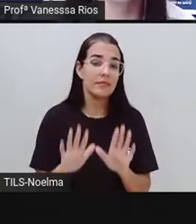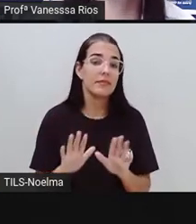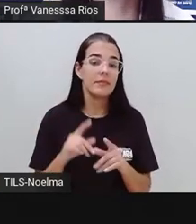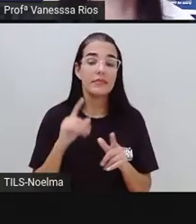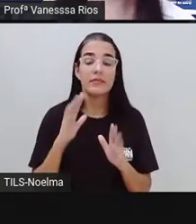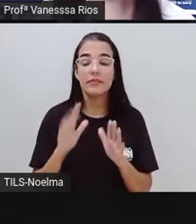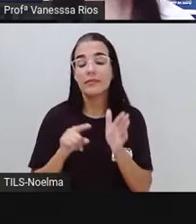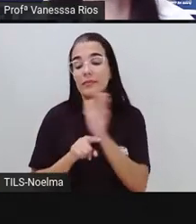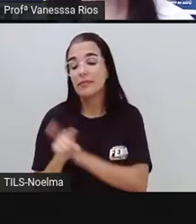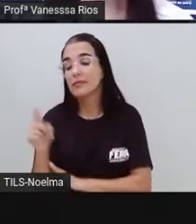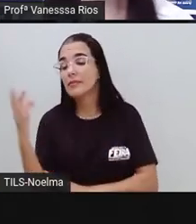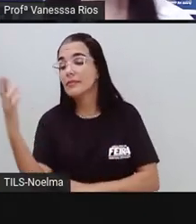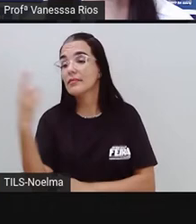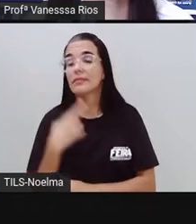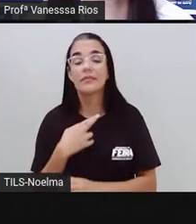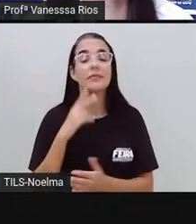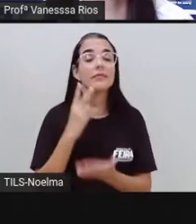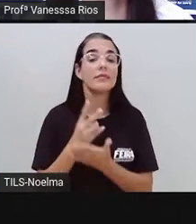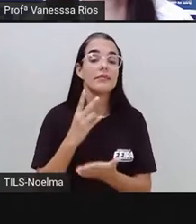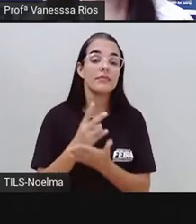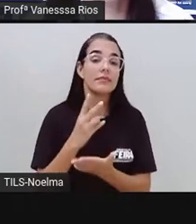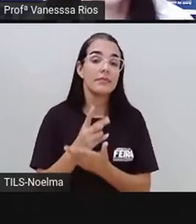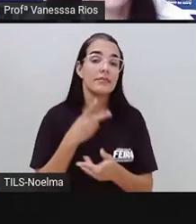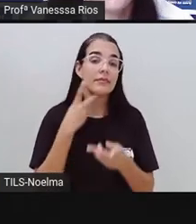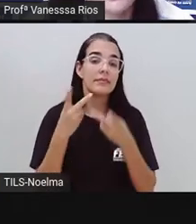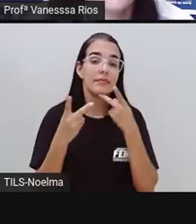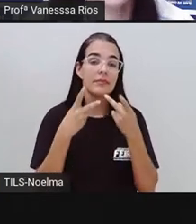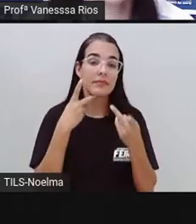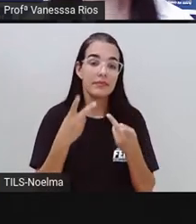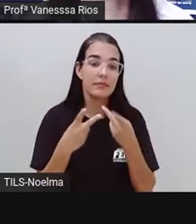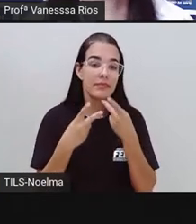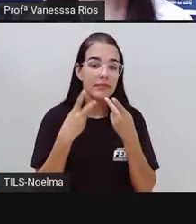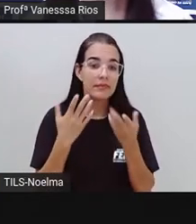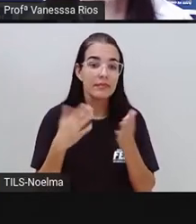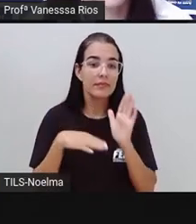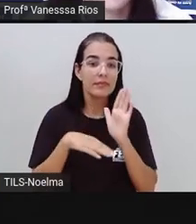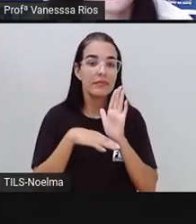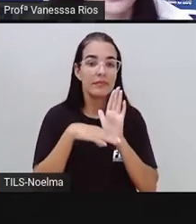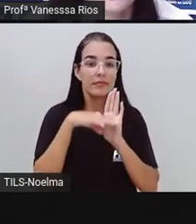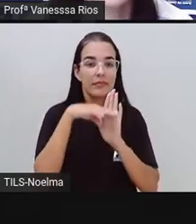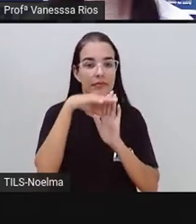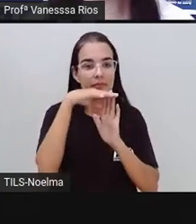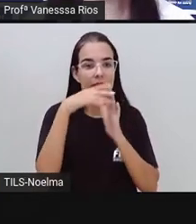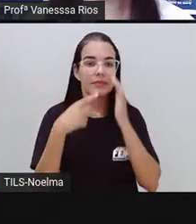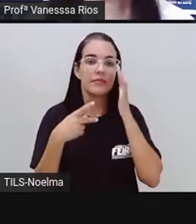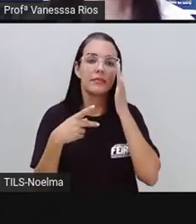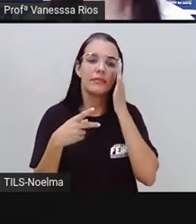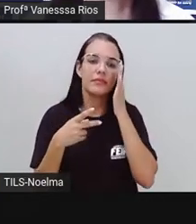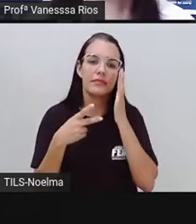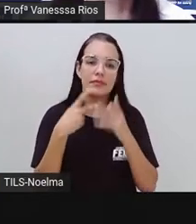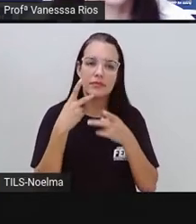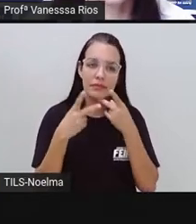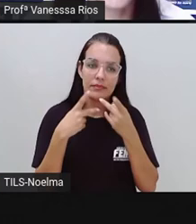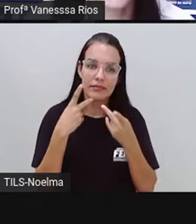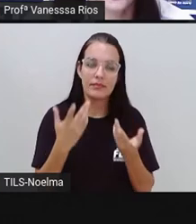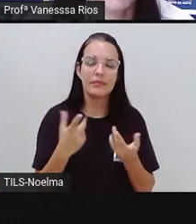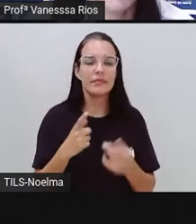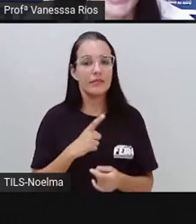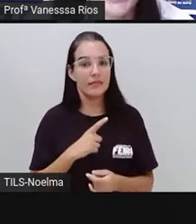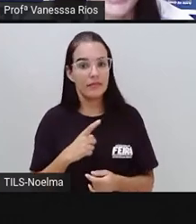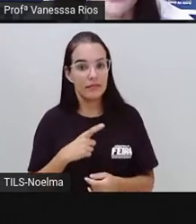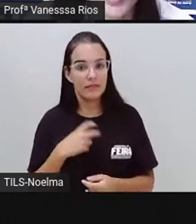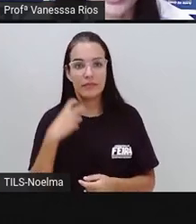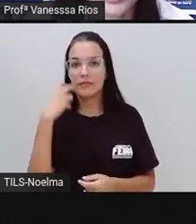as perguntas e as respostas, elas vão se processando, elas vão acontecendo, tem a oralidade